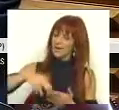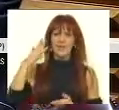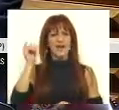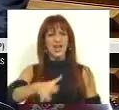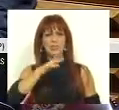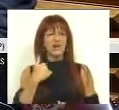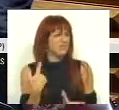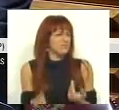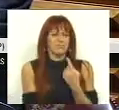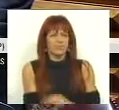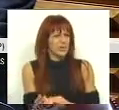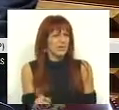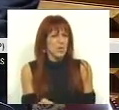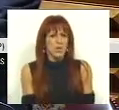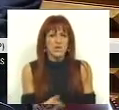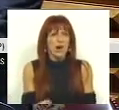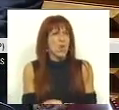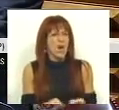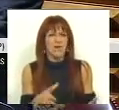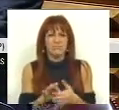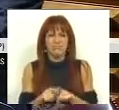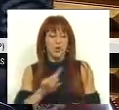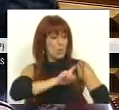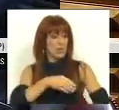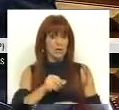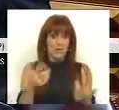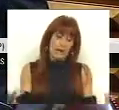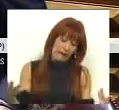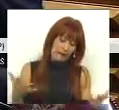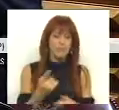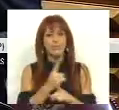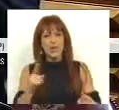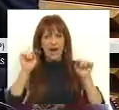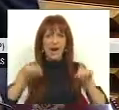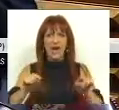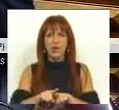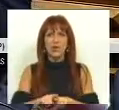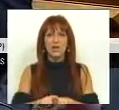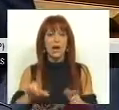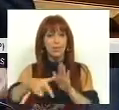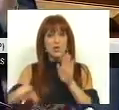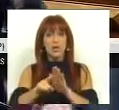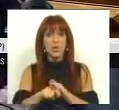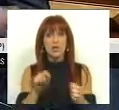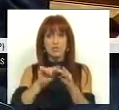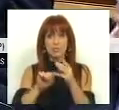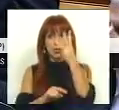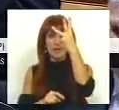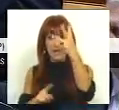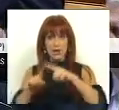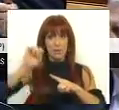tentar justificar injustificável quais se chega a ser o tucumada do poder local. Porque este projeto de lei tem três características.